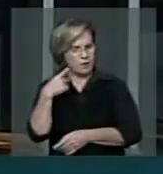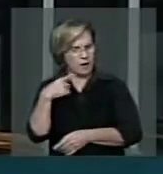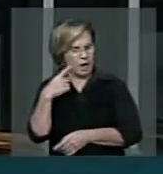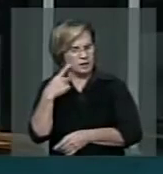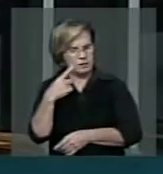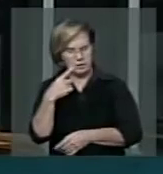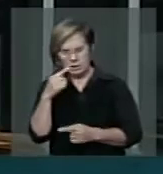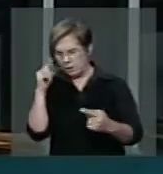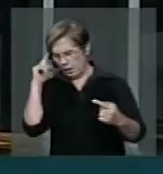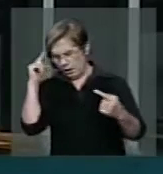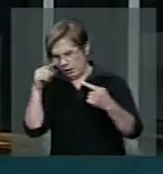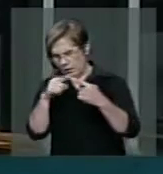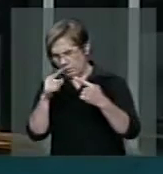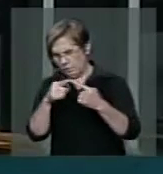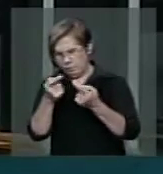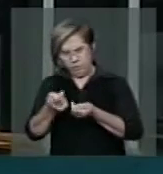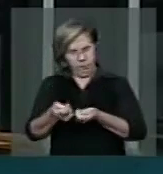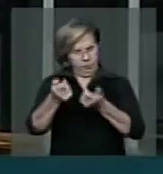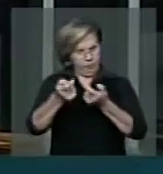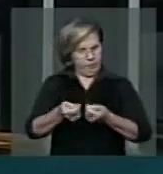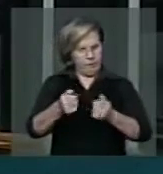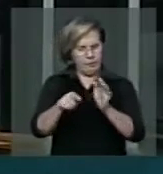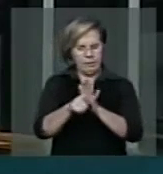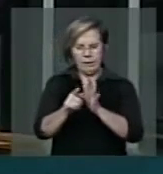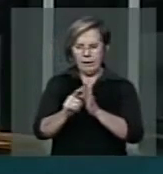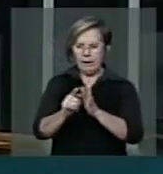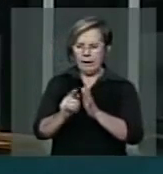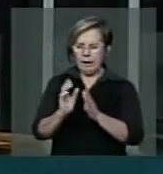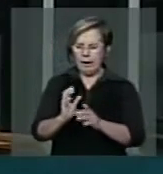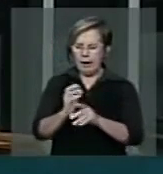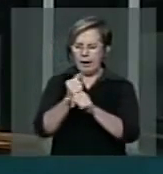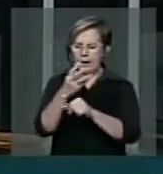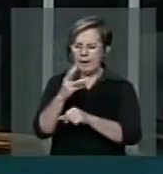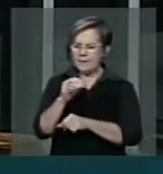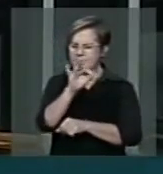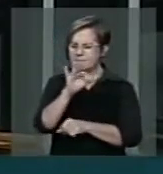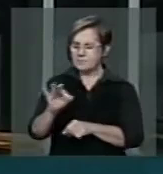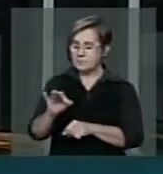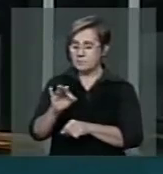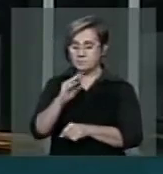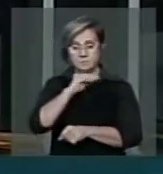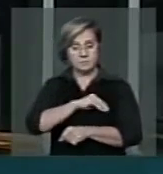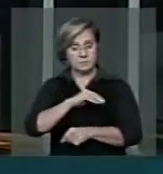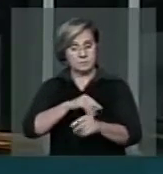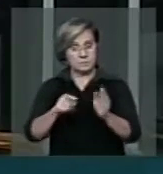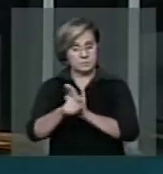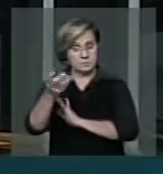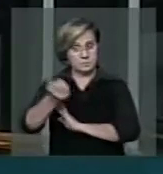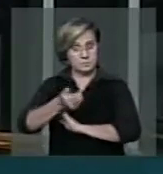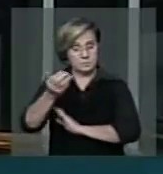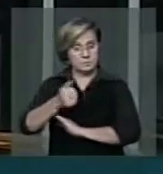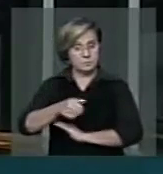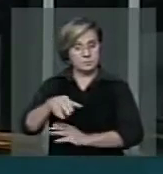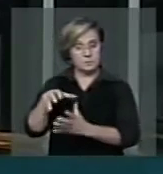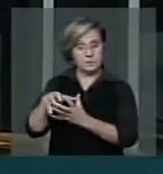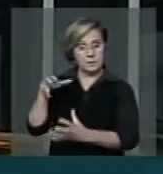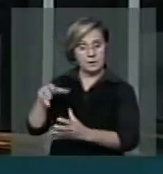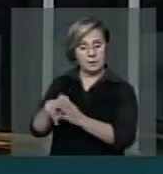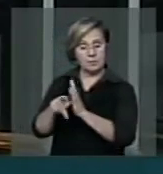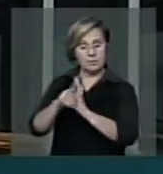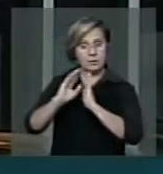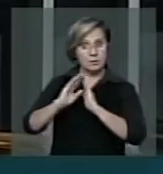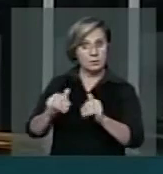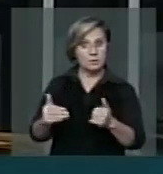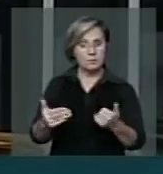fazem essa dívida que faz acumular os 30% do comprometimento da renda permitida em lei pelos empréstimos.